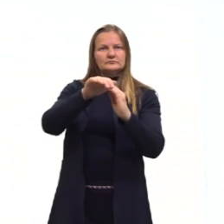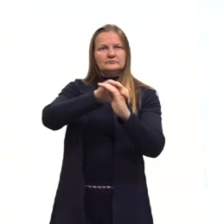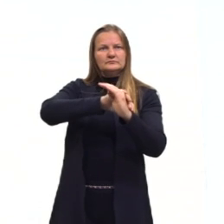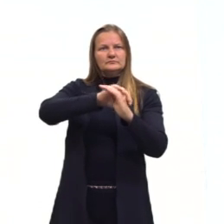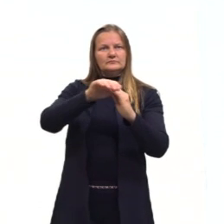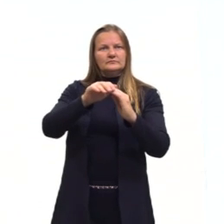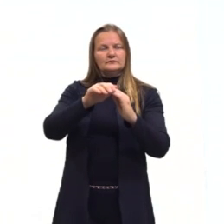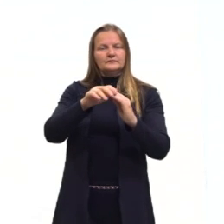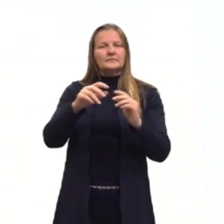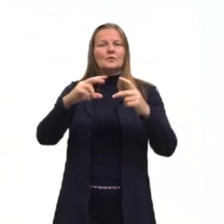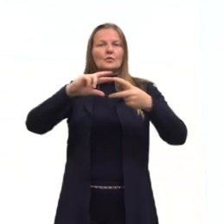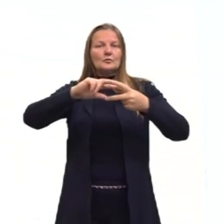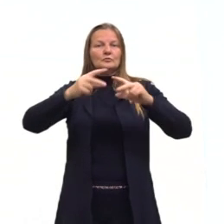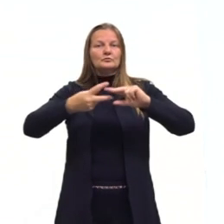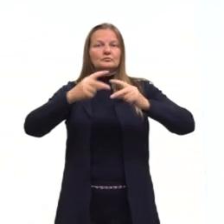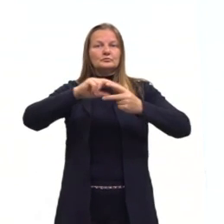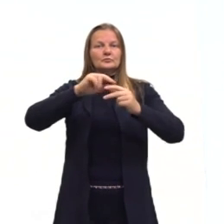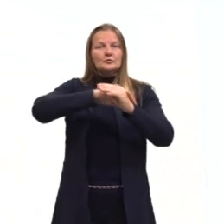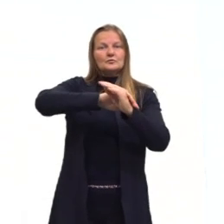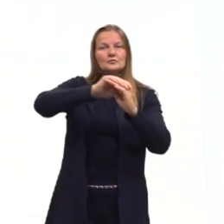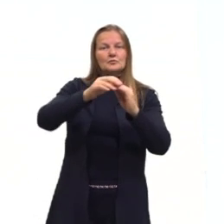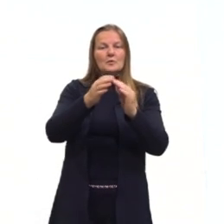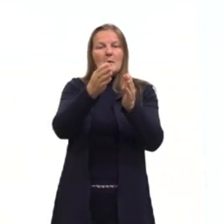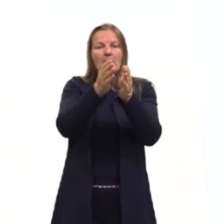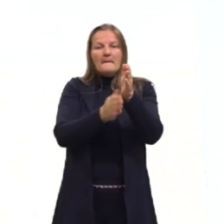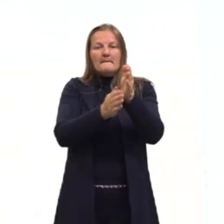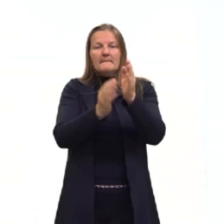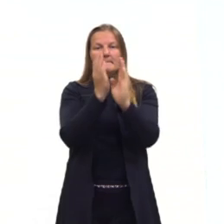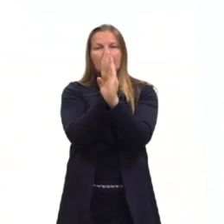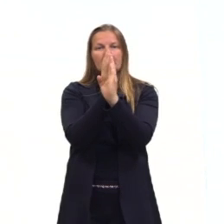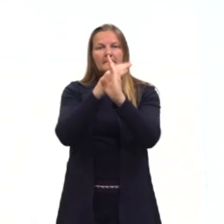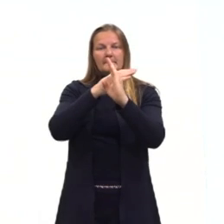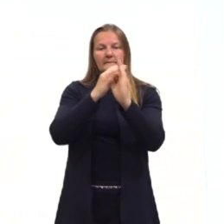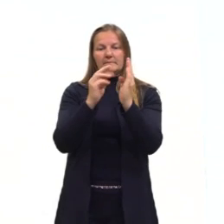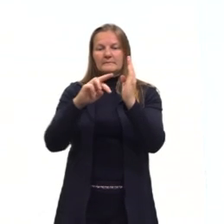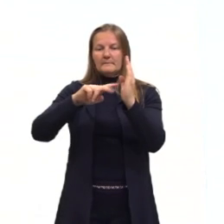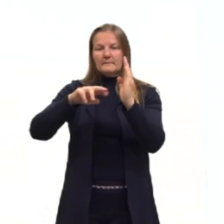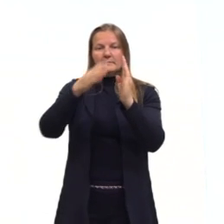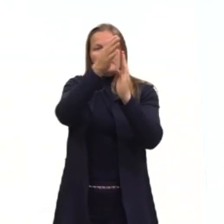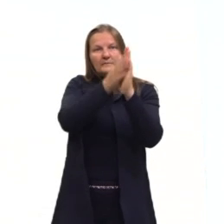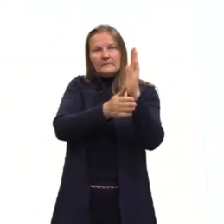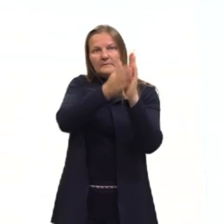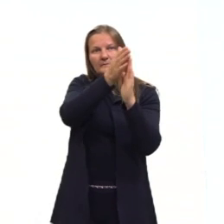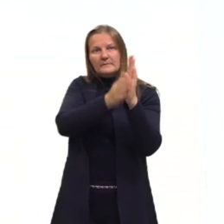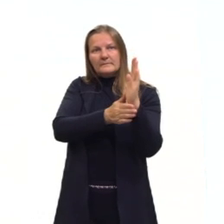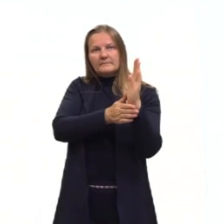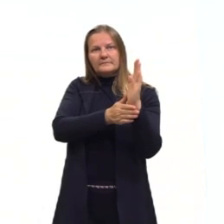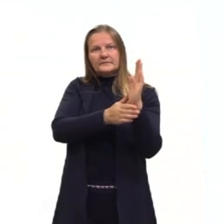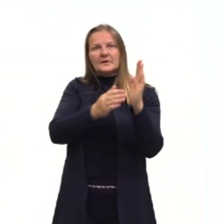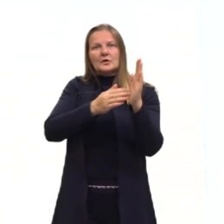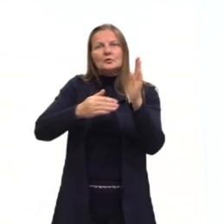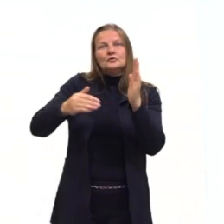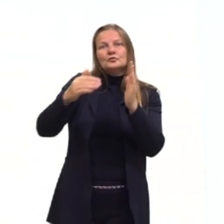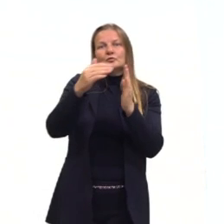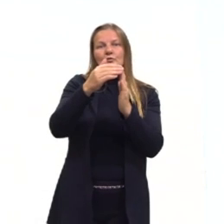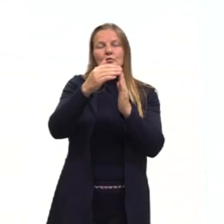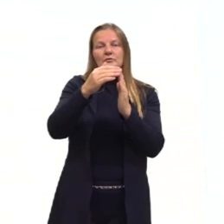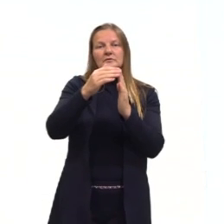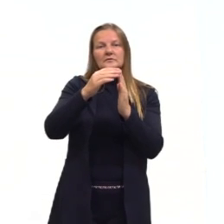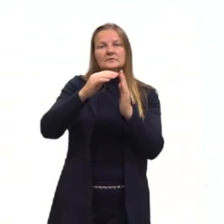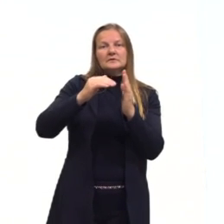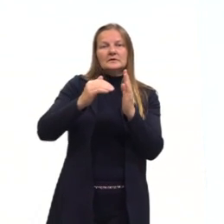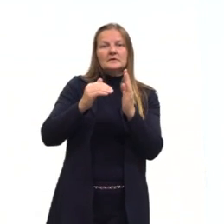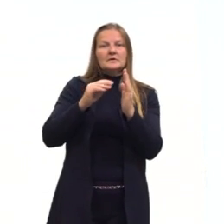um poliedro convexo quando o plano que contém cada uma das faces, ela deixa todas as outras faces